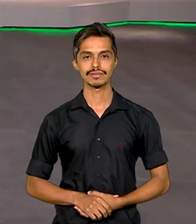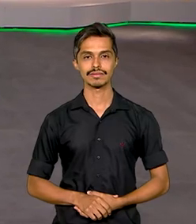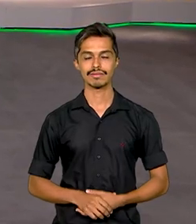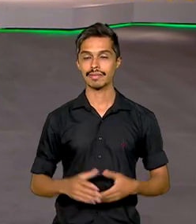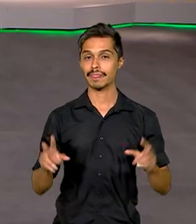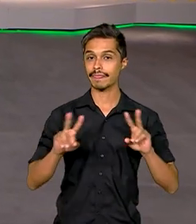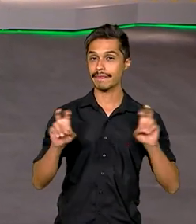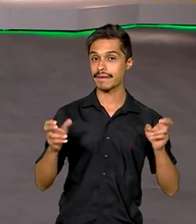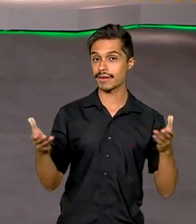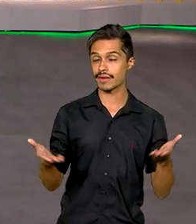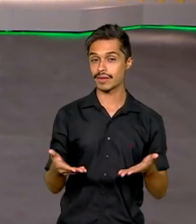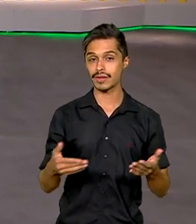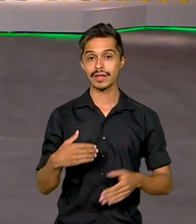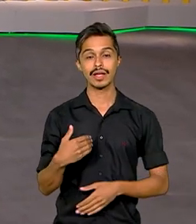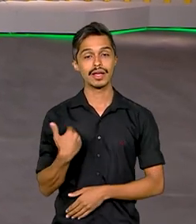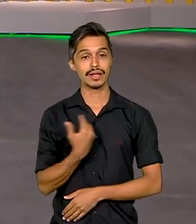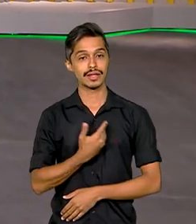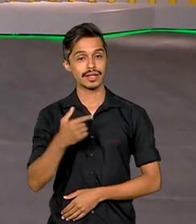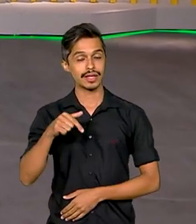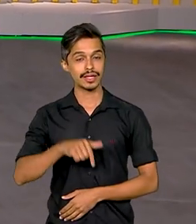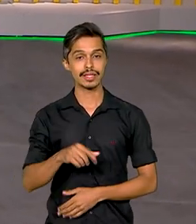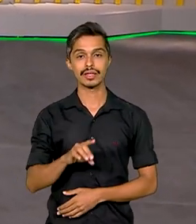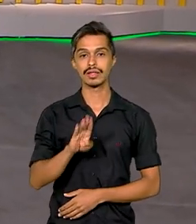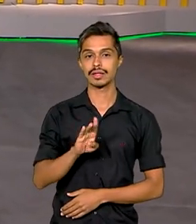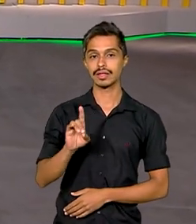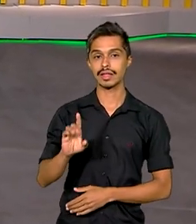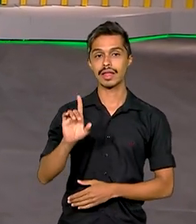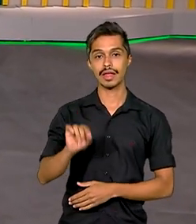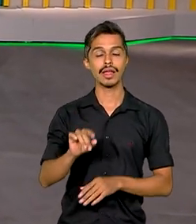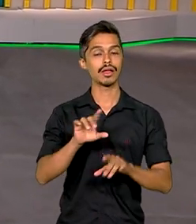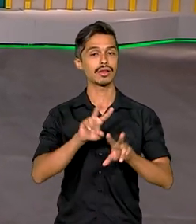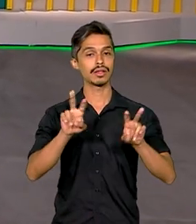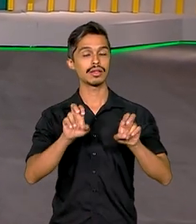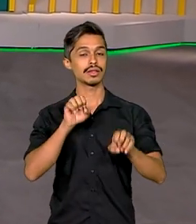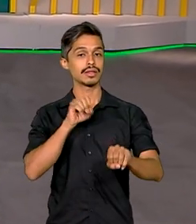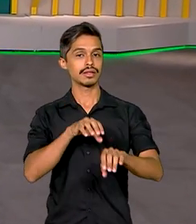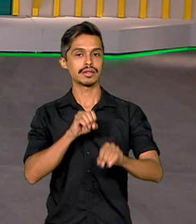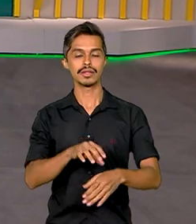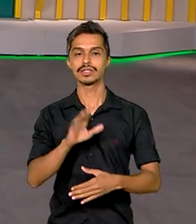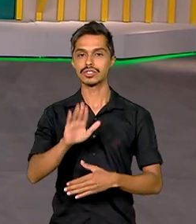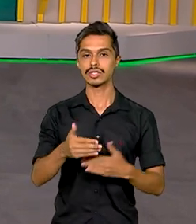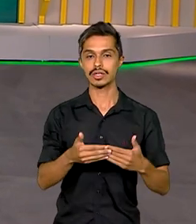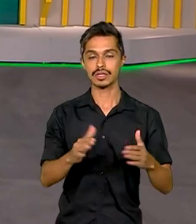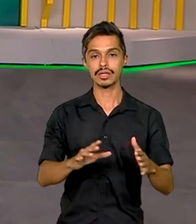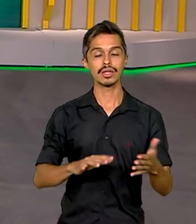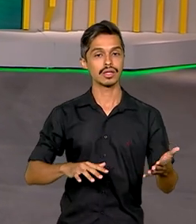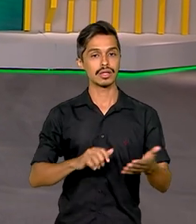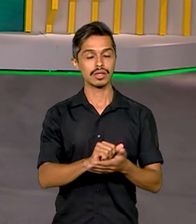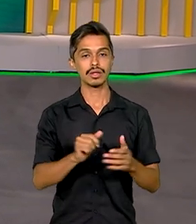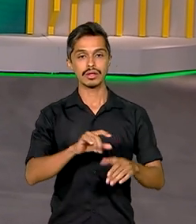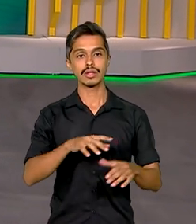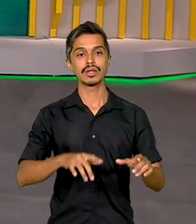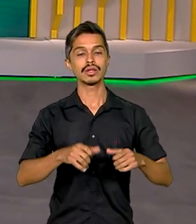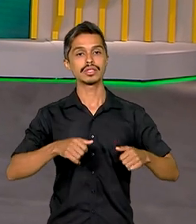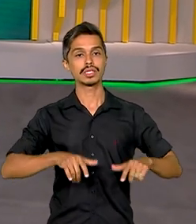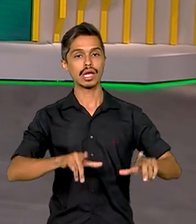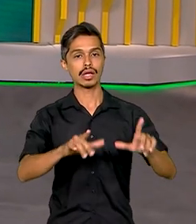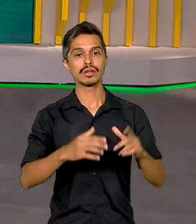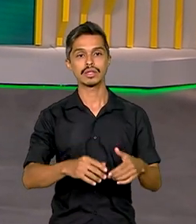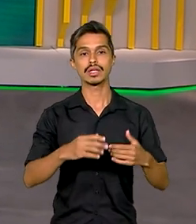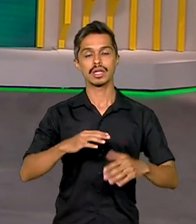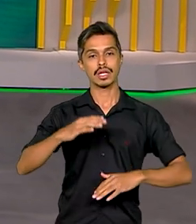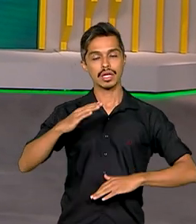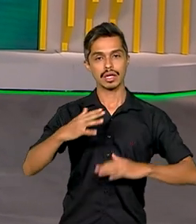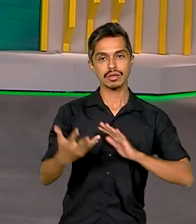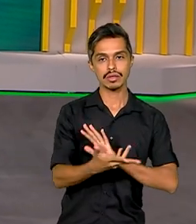O nosso assunto agora aqui no Brasil em Dia é educação. Já estão abertas as inscrições para o Certificado de Proficiência em Língua